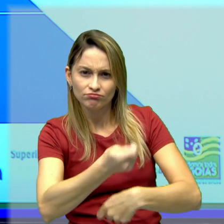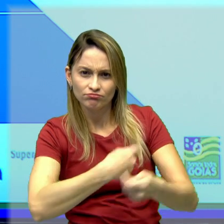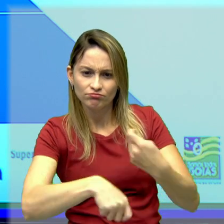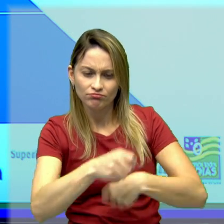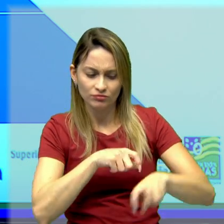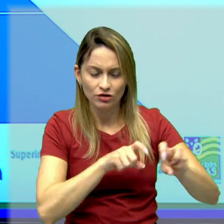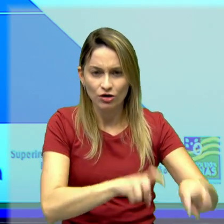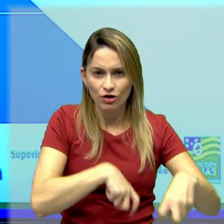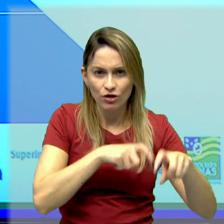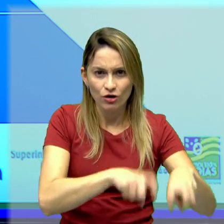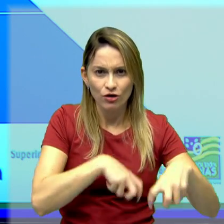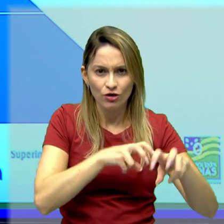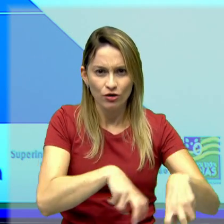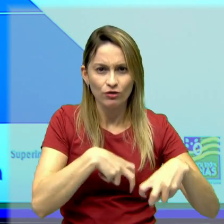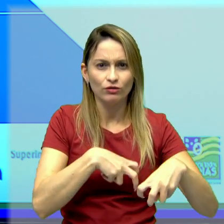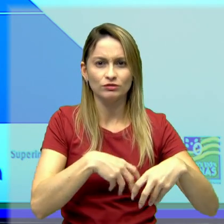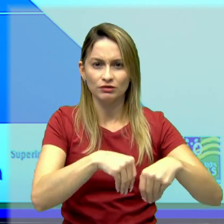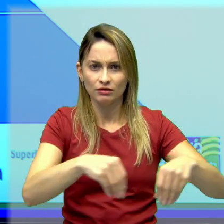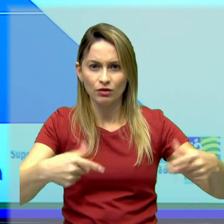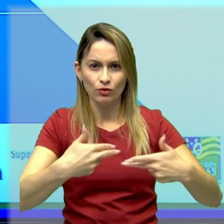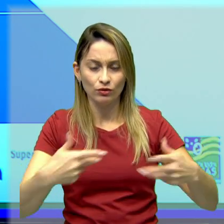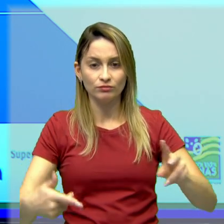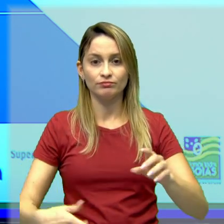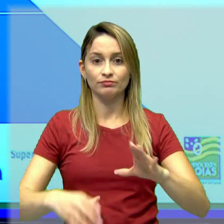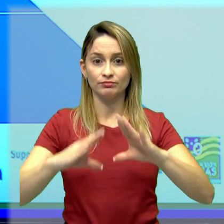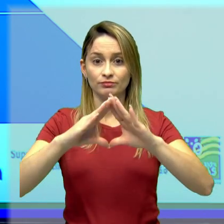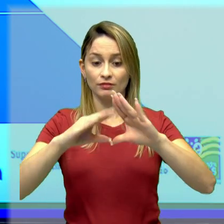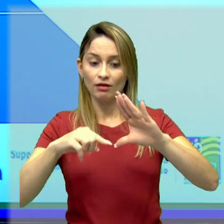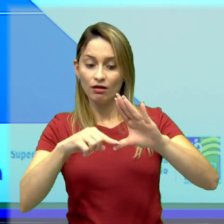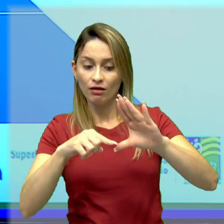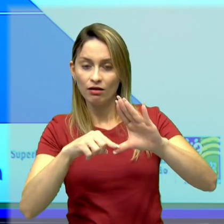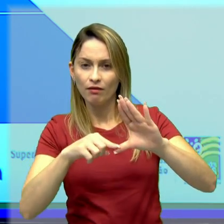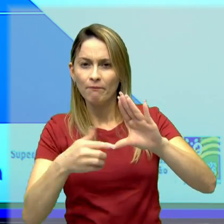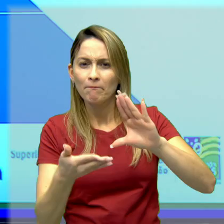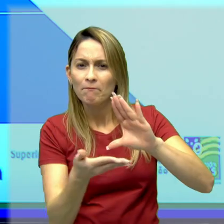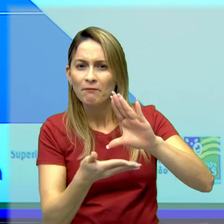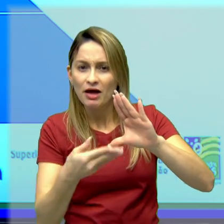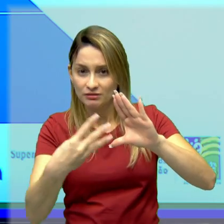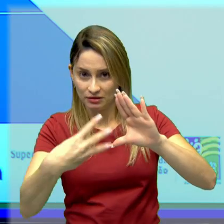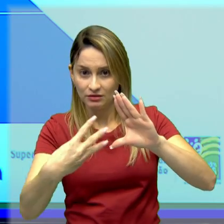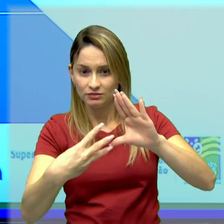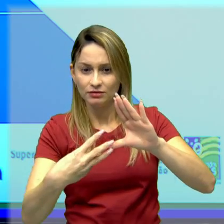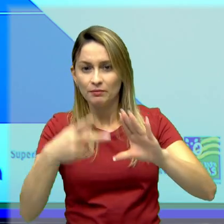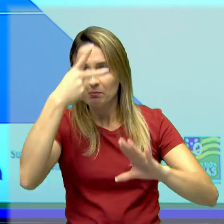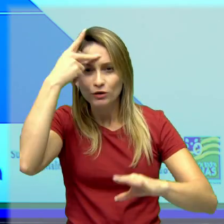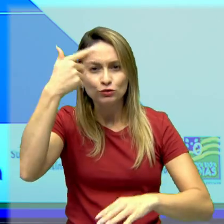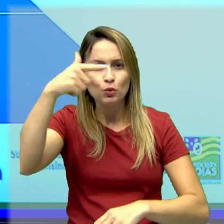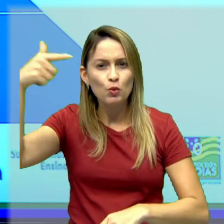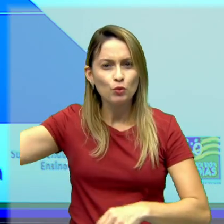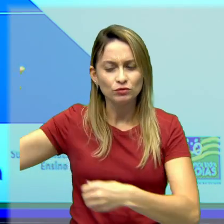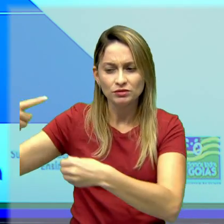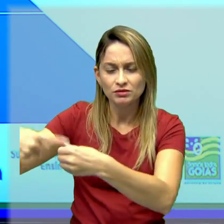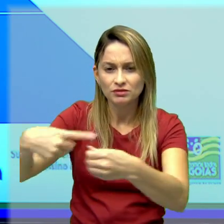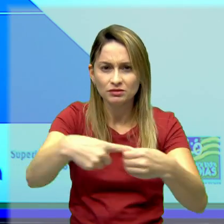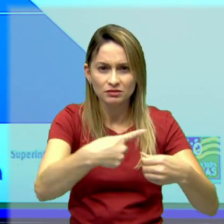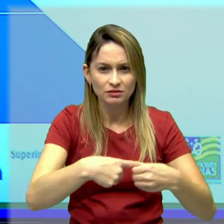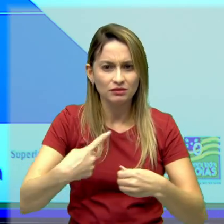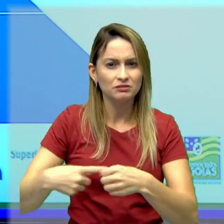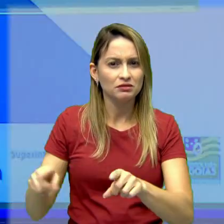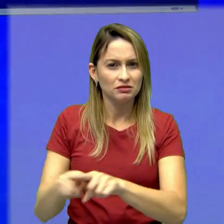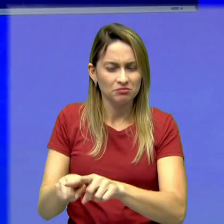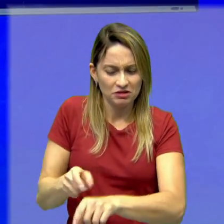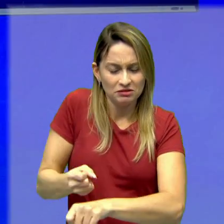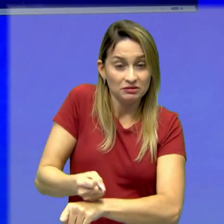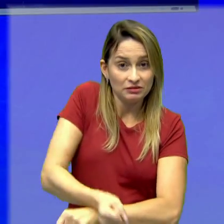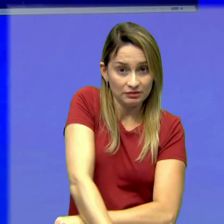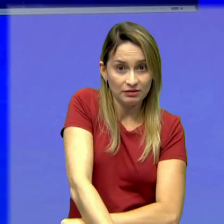que eram camponeses, trabalhadores rurais. E na base da pirâmide, nós temos os estrangeiros e escravos. Então